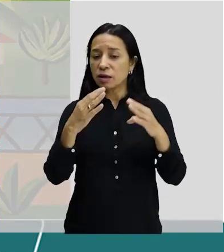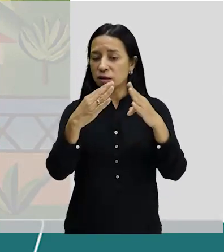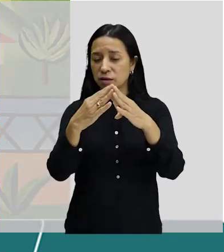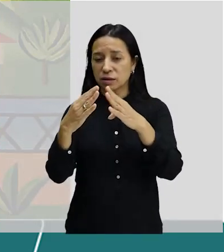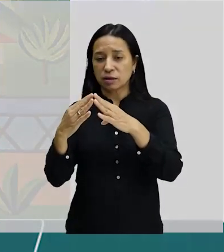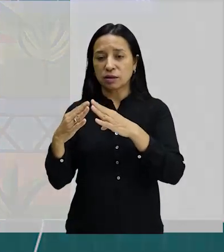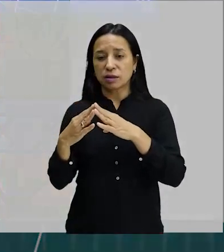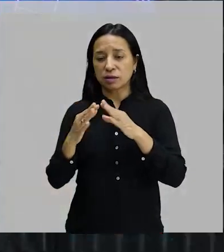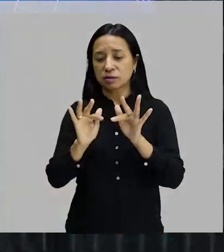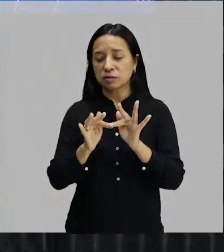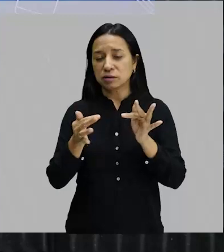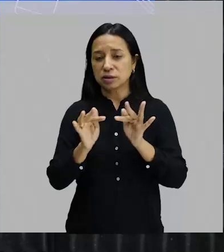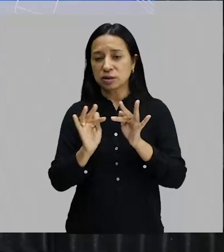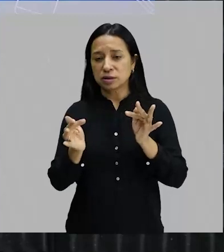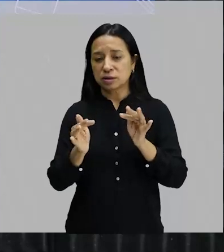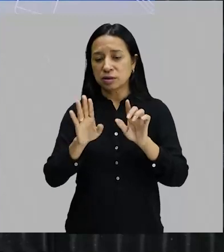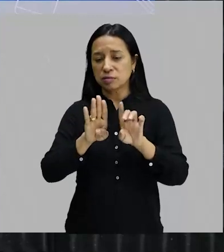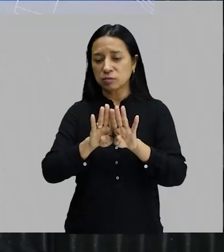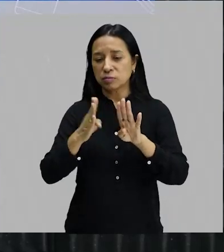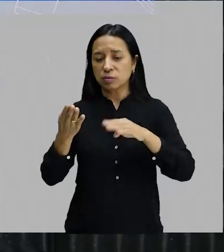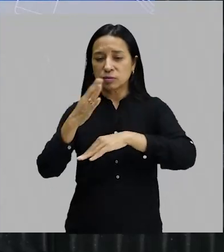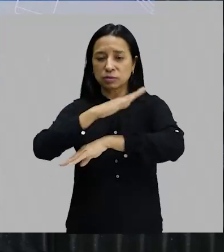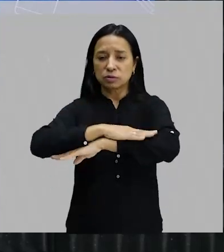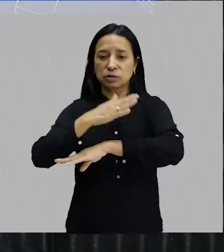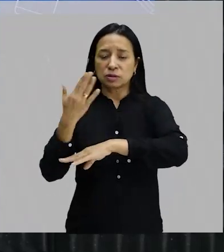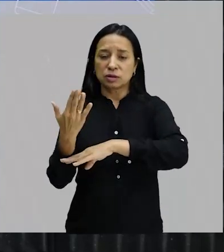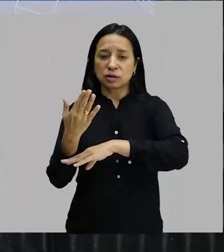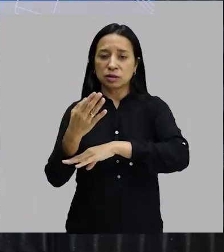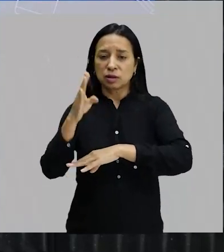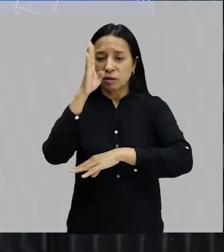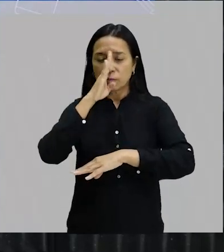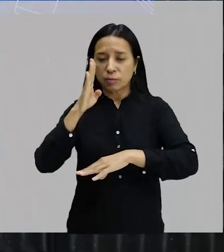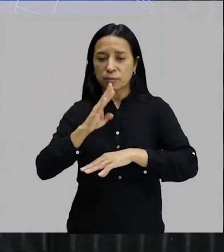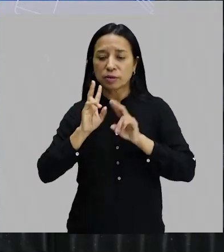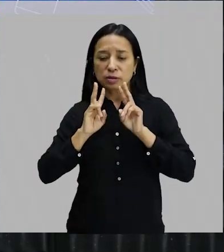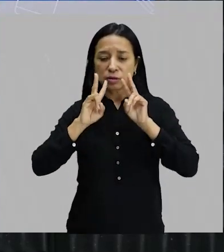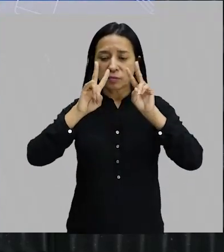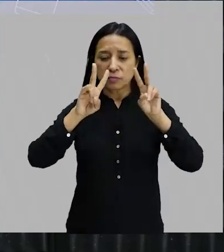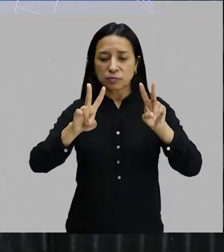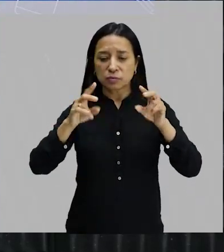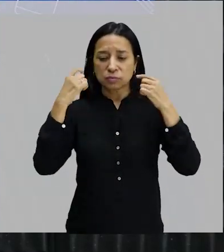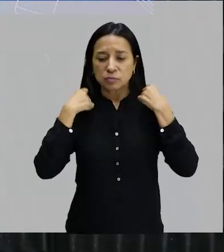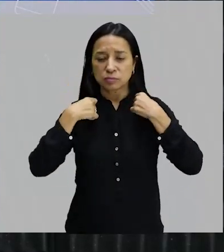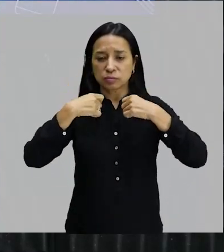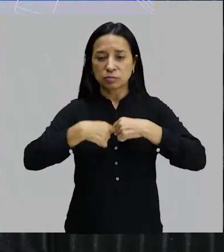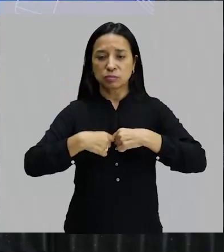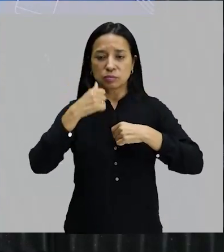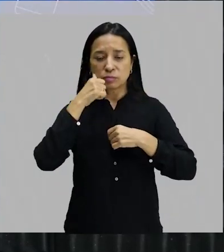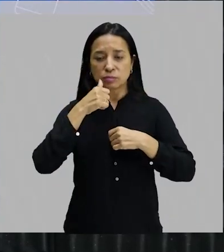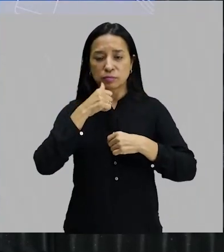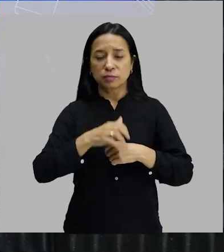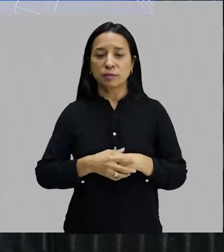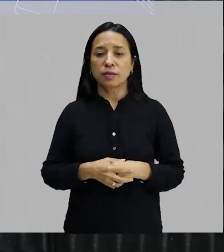casas mais simples, portas e janelas, o Brasil visto sobre a visão da Tarsila do Amaral.